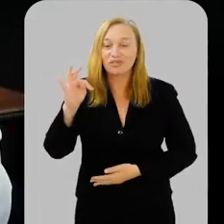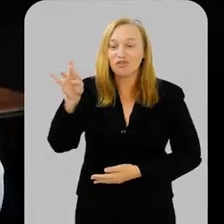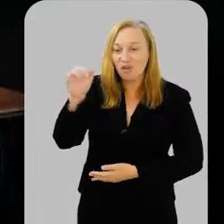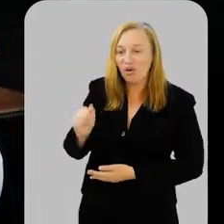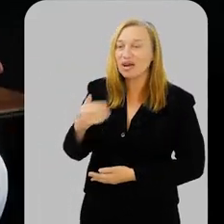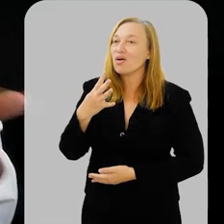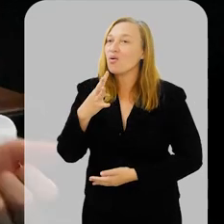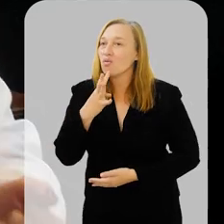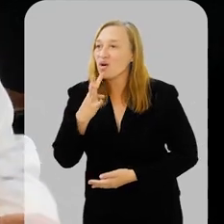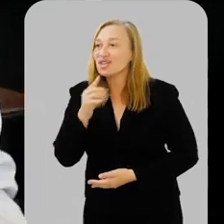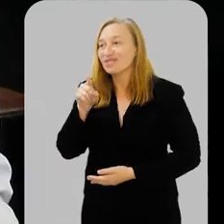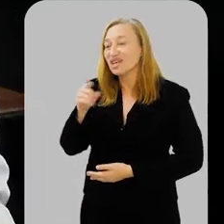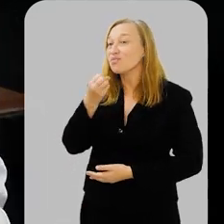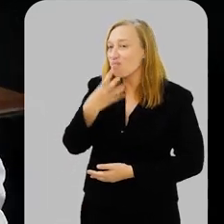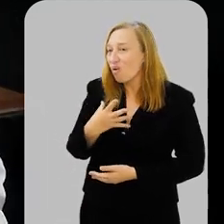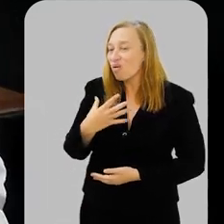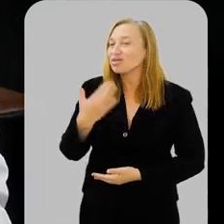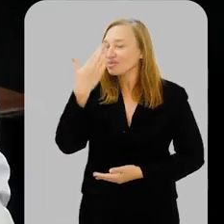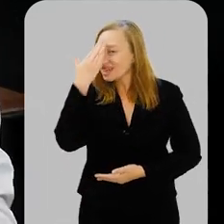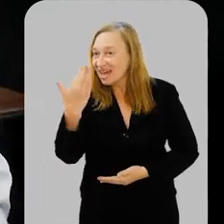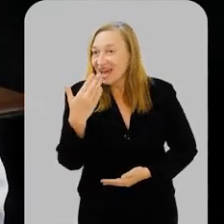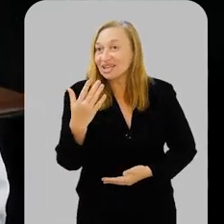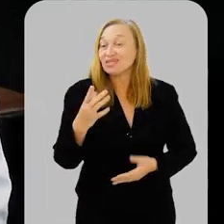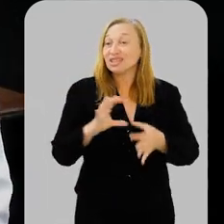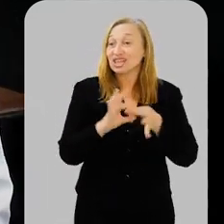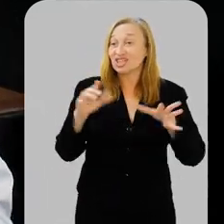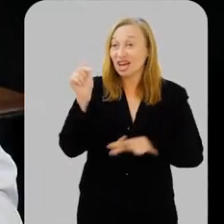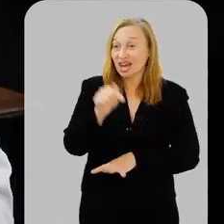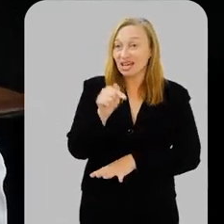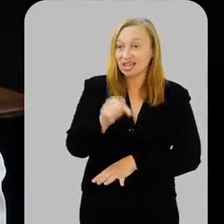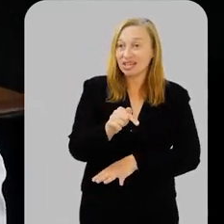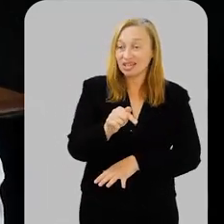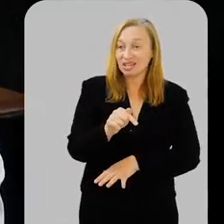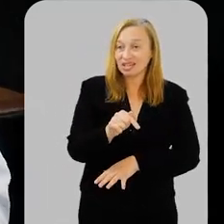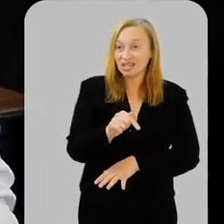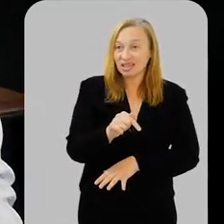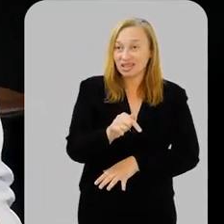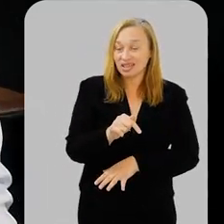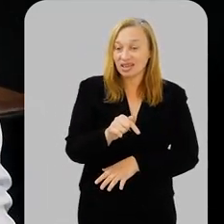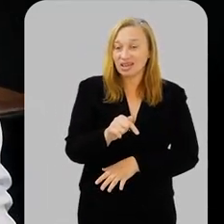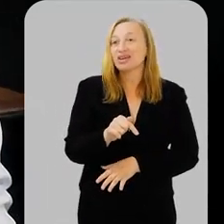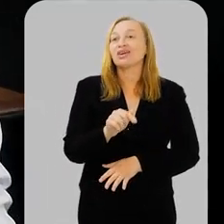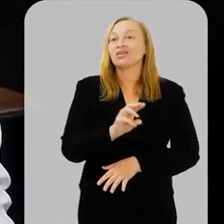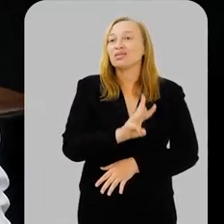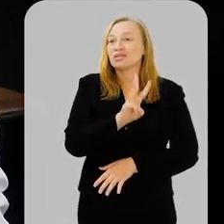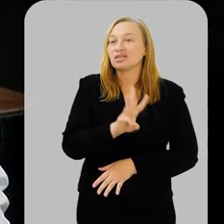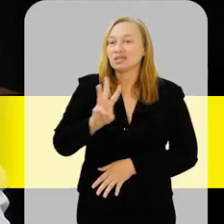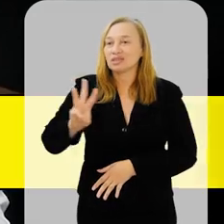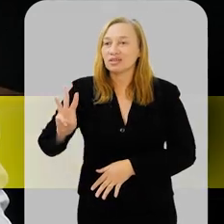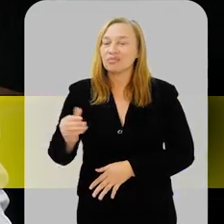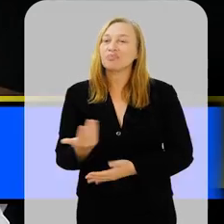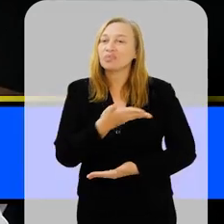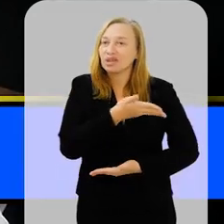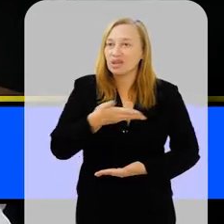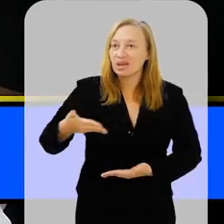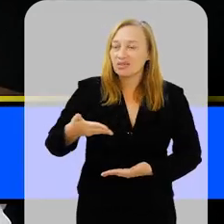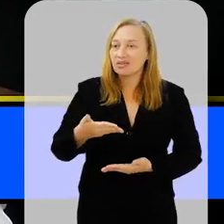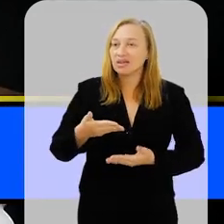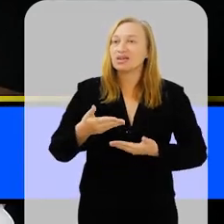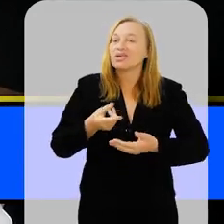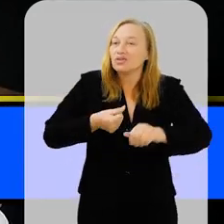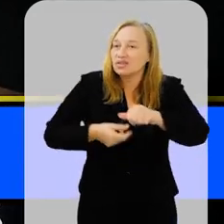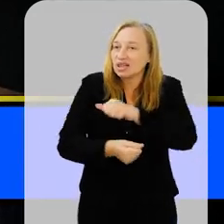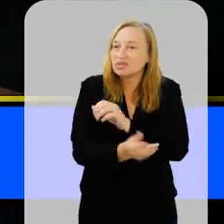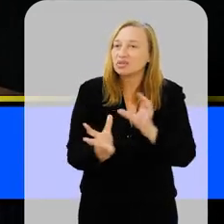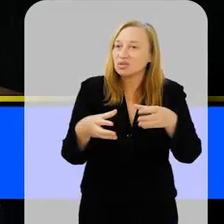mais uma vez, Flora, um prazer te conhecer. Muito obrigada. Eu vou deixar aqui o endereço para o pessoal acessar o